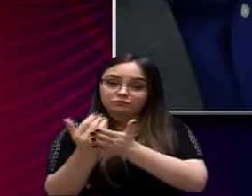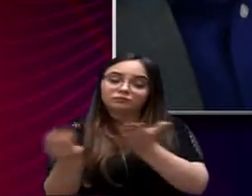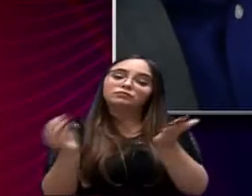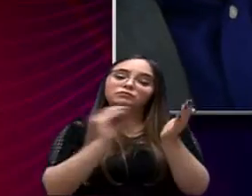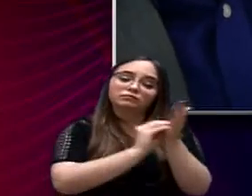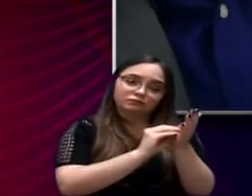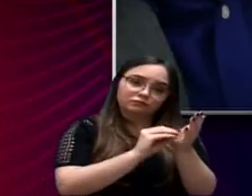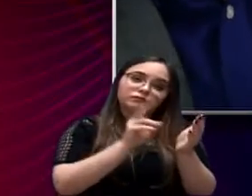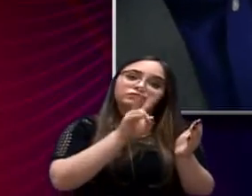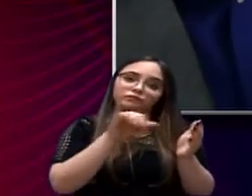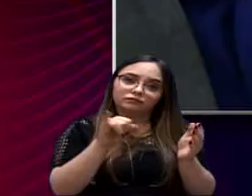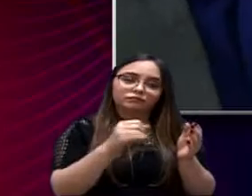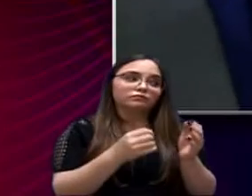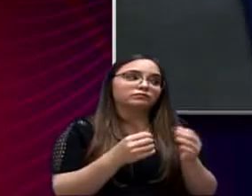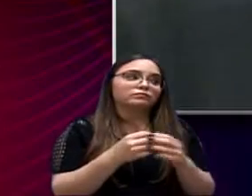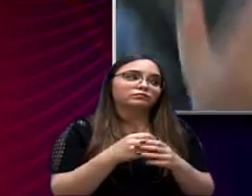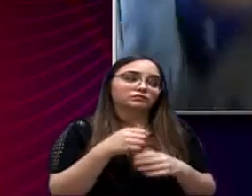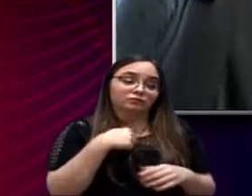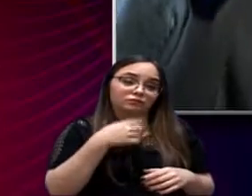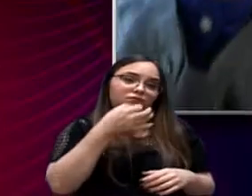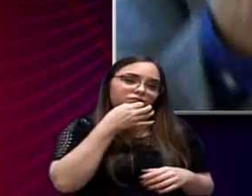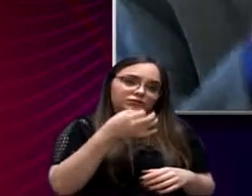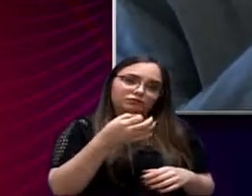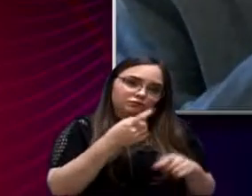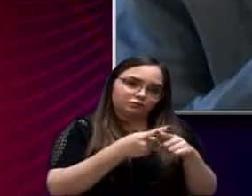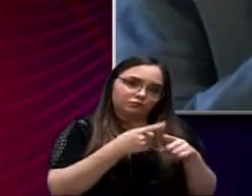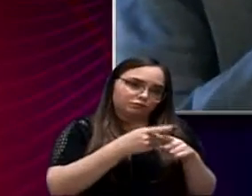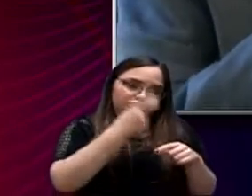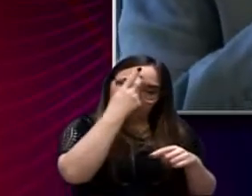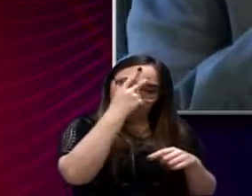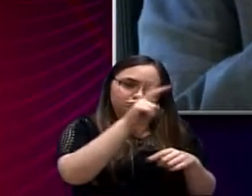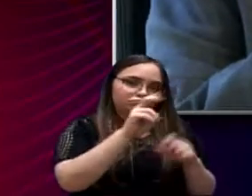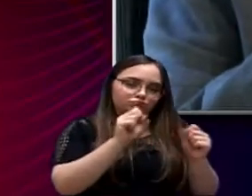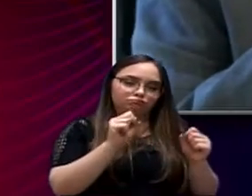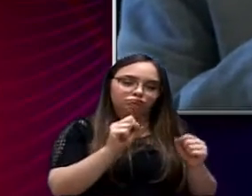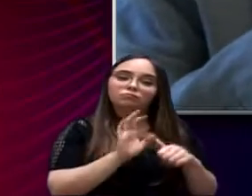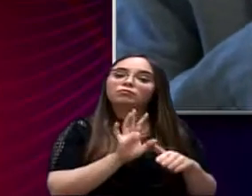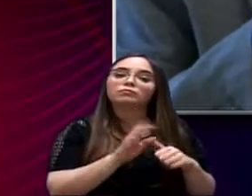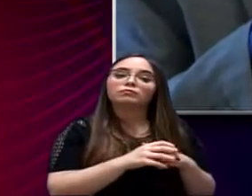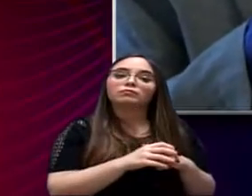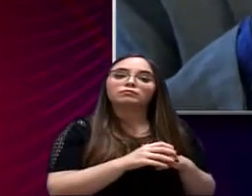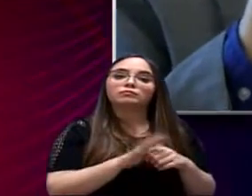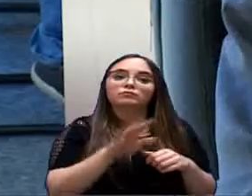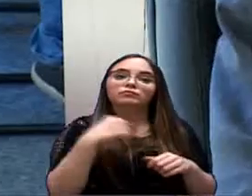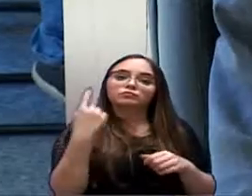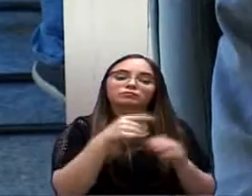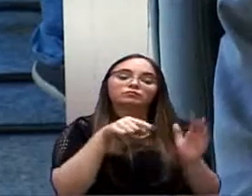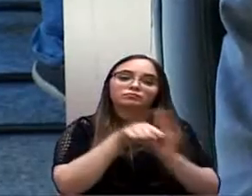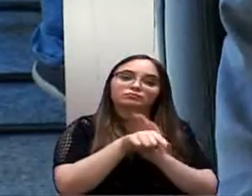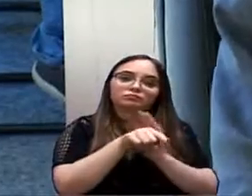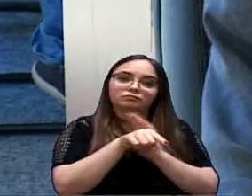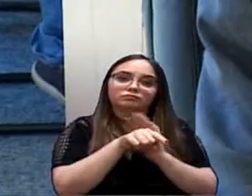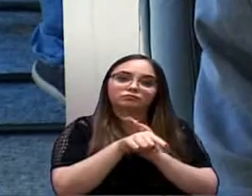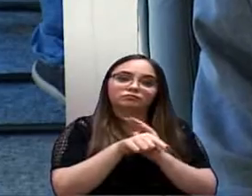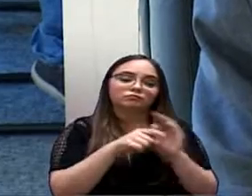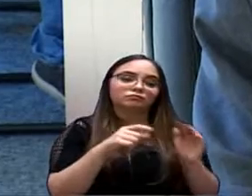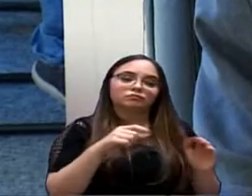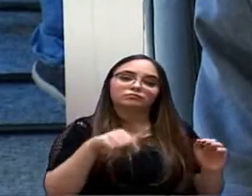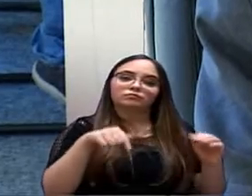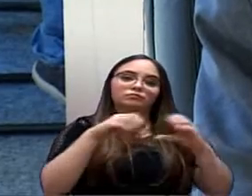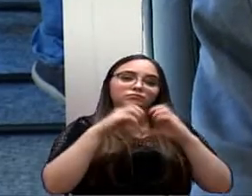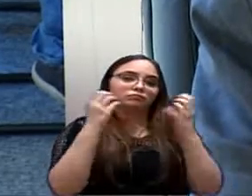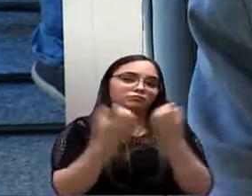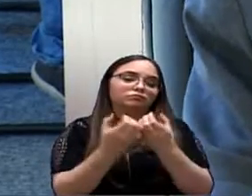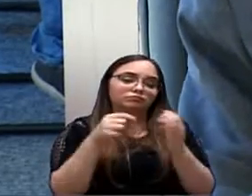o faremos, na minha opinião, porque o projeto de lei de V. Silêncio, mas já está sob análise de toda a Câmara